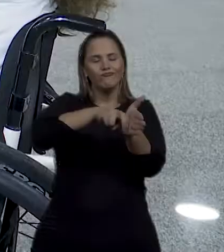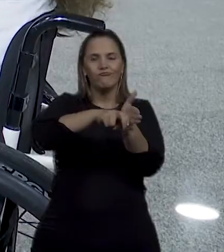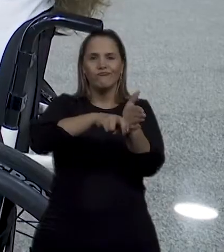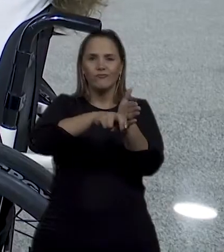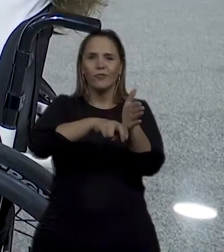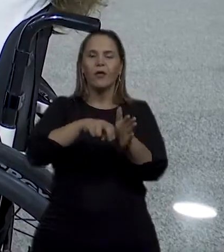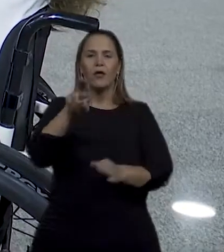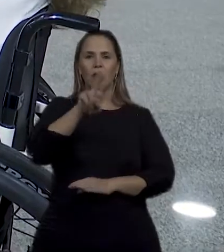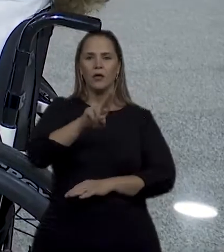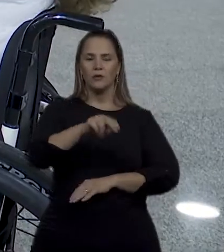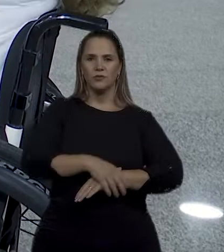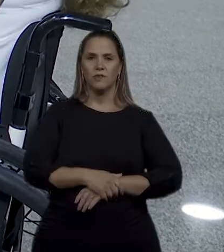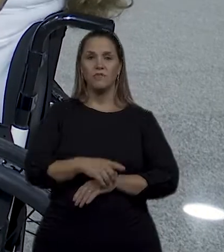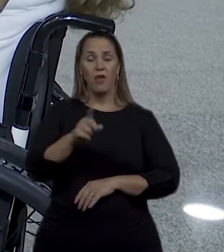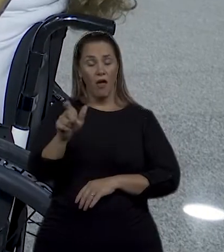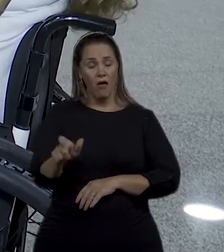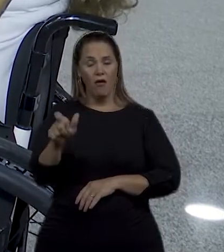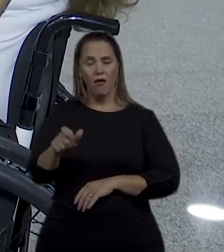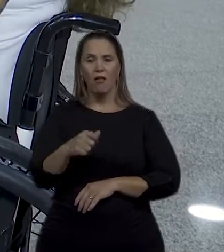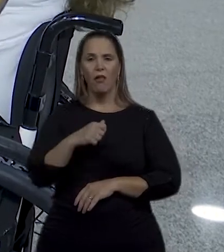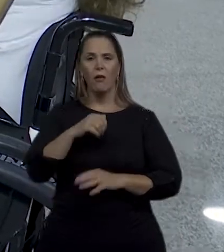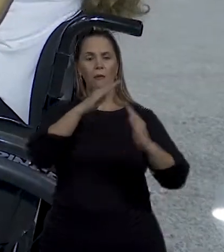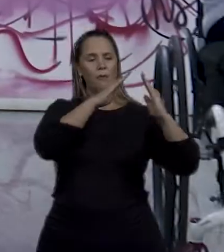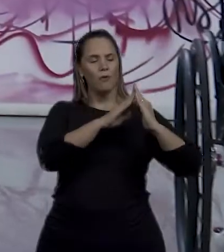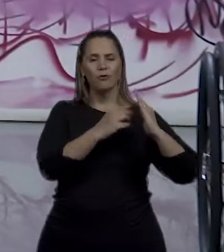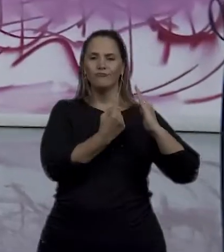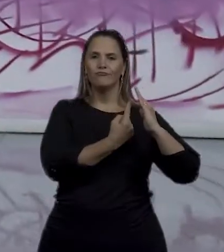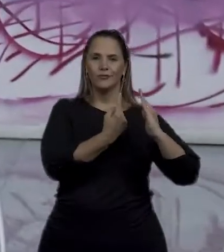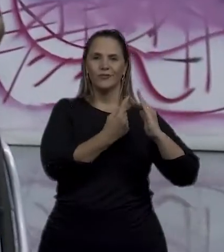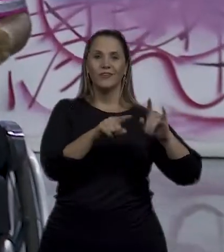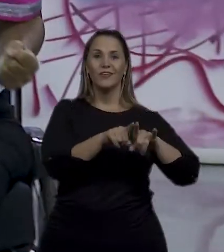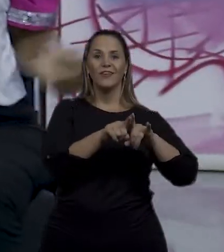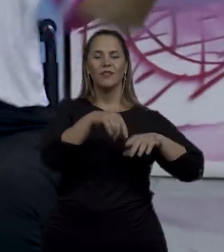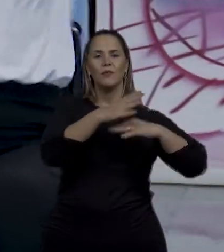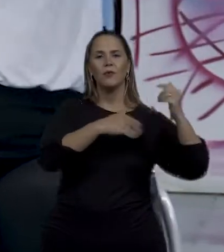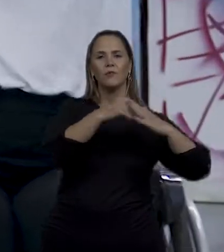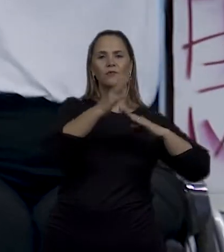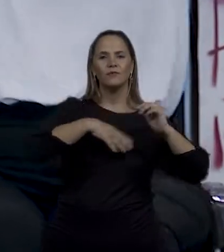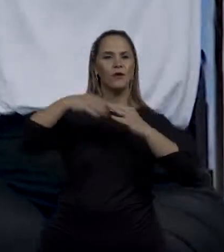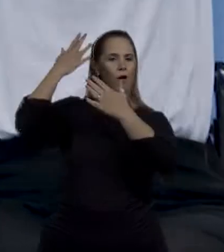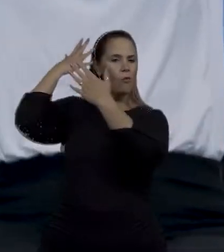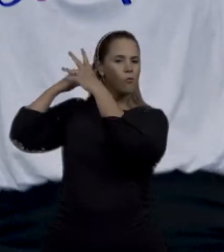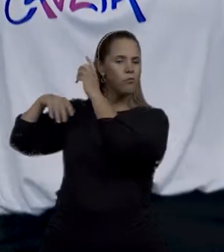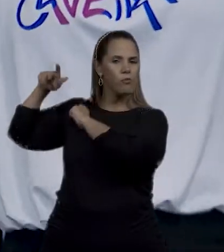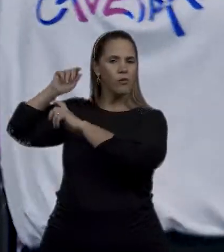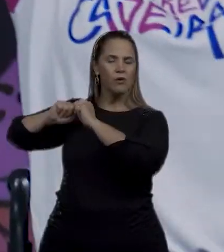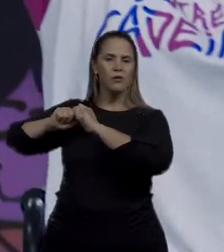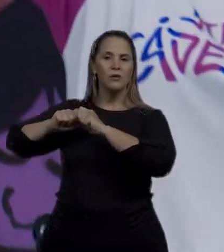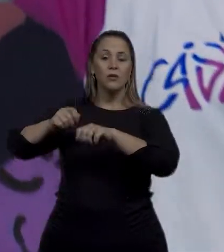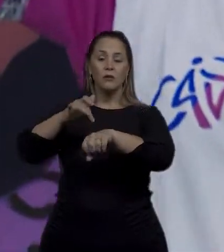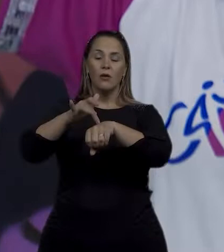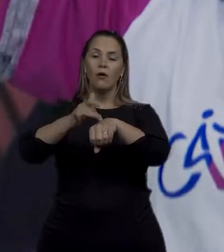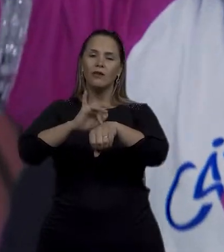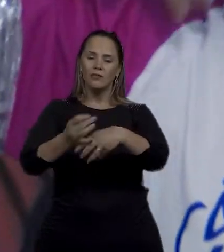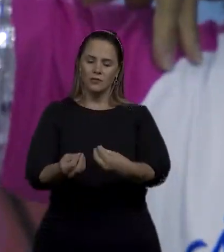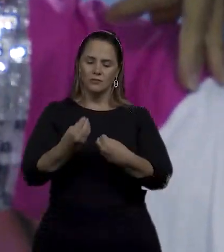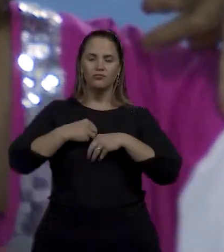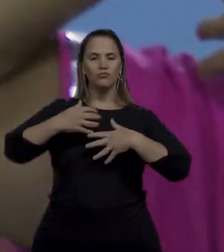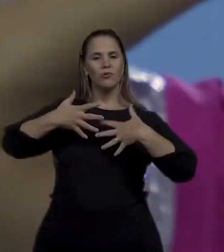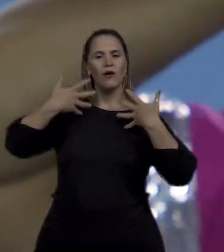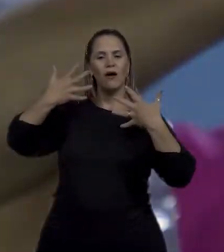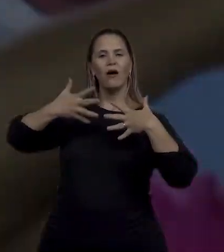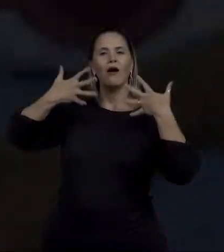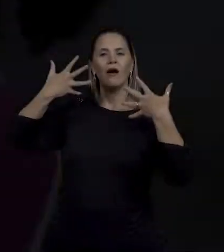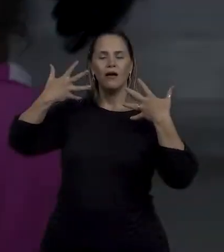Piedade mora sozinha e é cabeleireira. A dança veio como forma de ter mais alegria e liberdade.